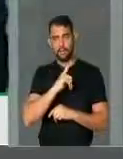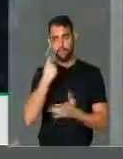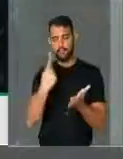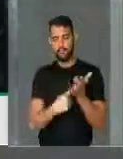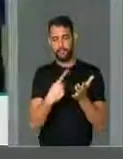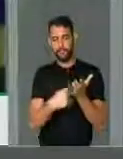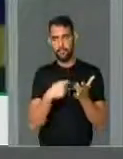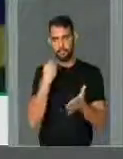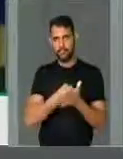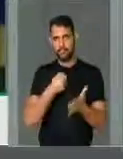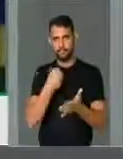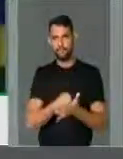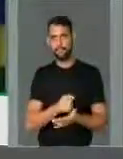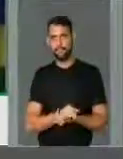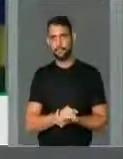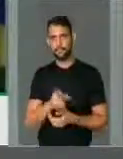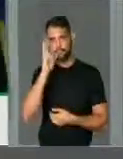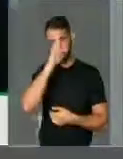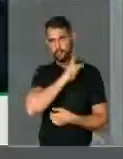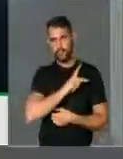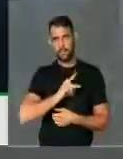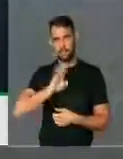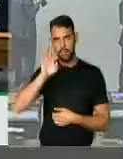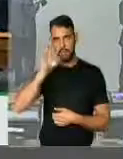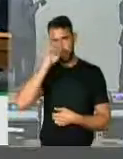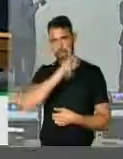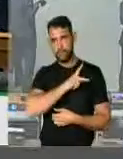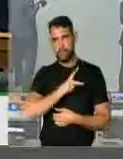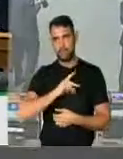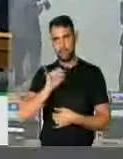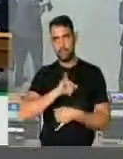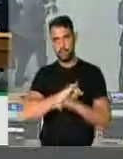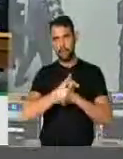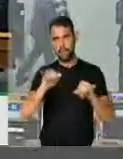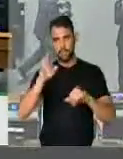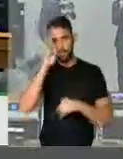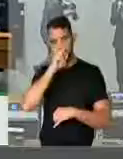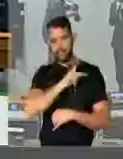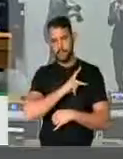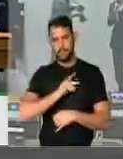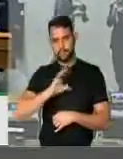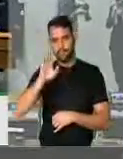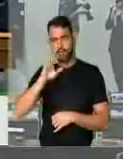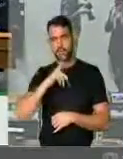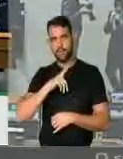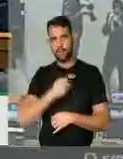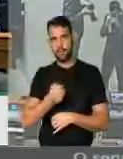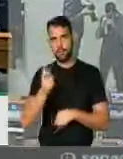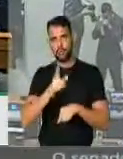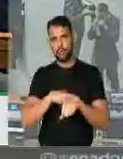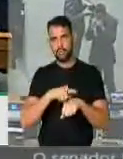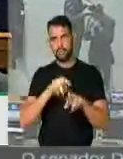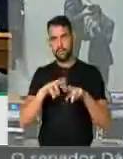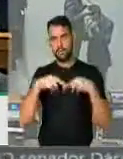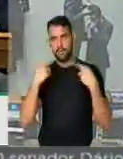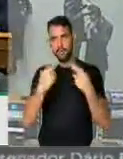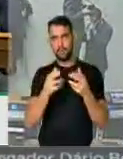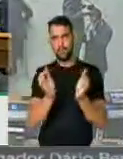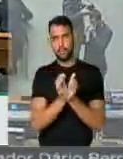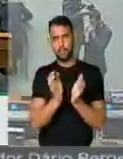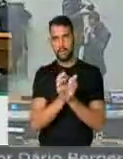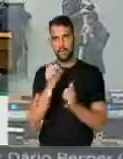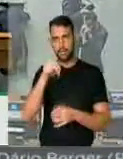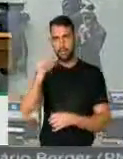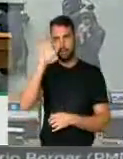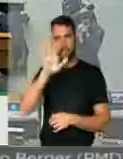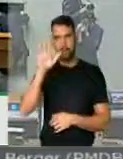Compromisso de lutar. Senhor Presidente, quero anunciar aqui, senhor Presidente, que há poucos minutos tivemos uma reunião com a bancada do